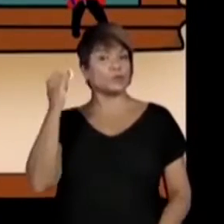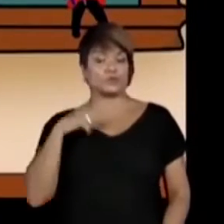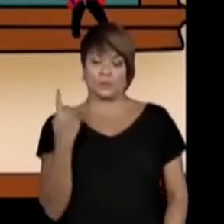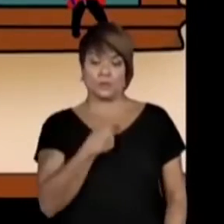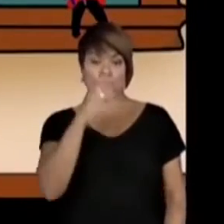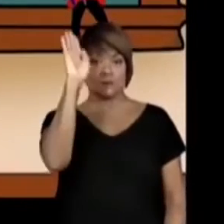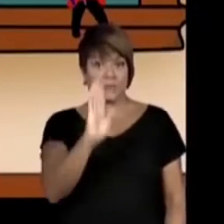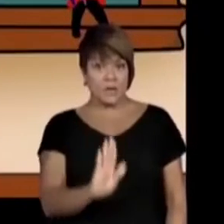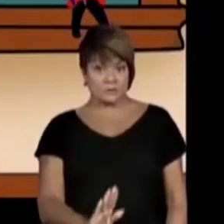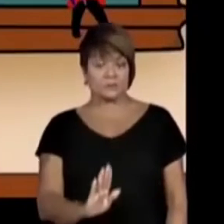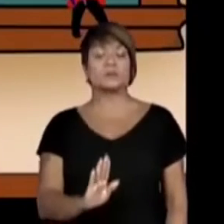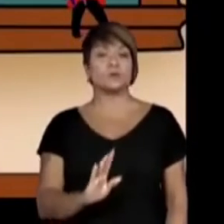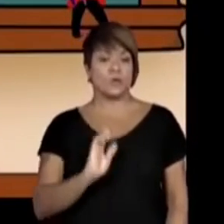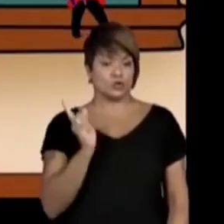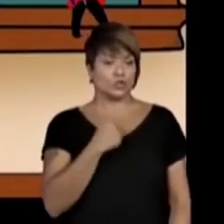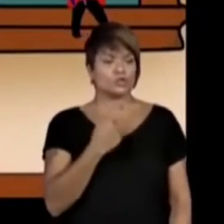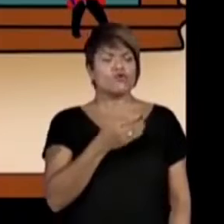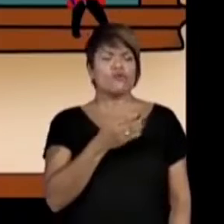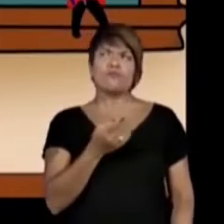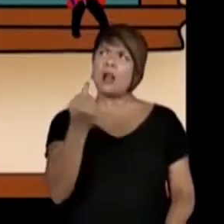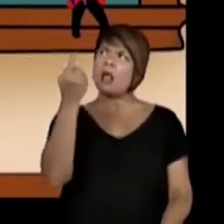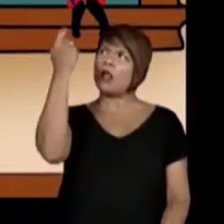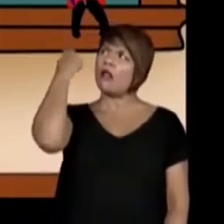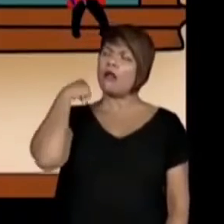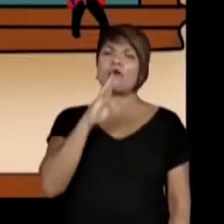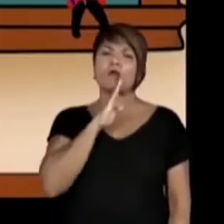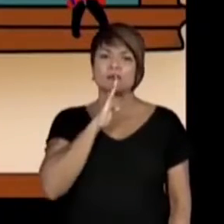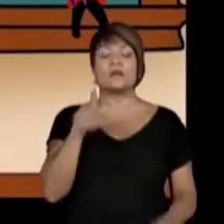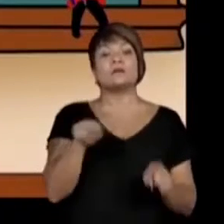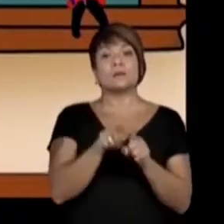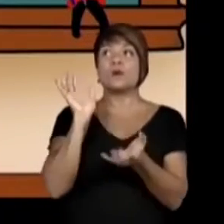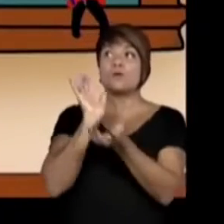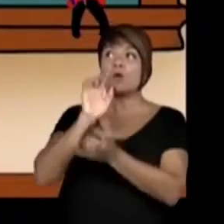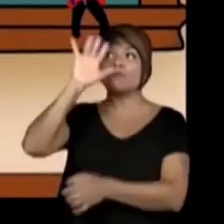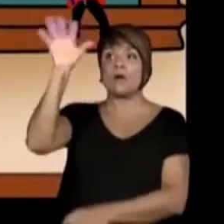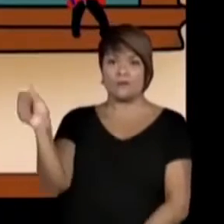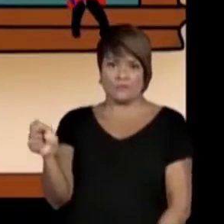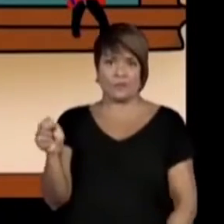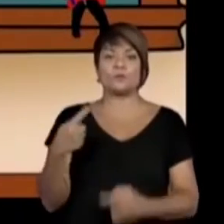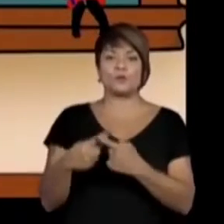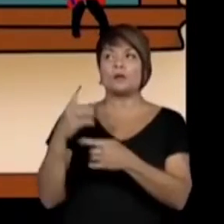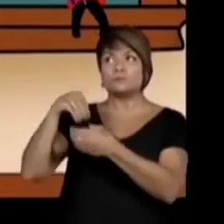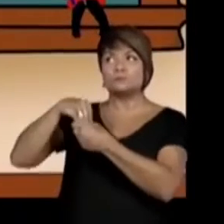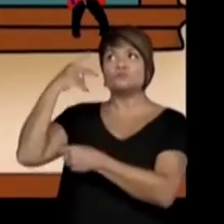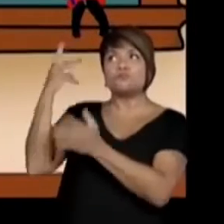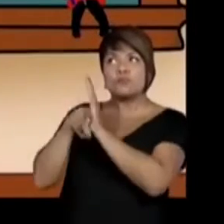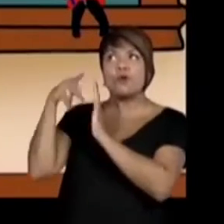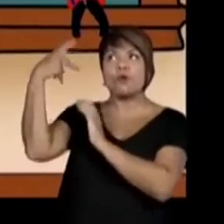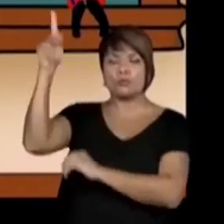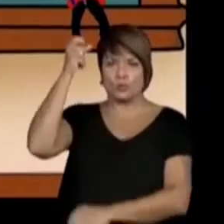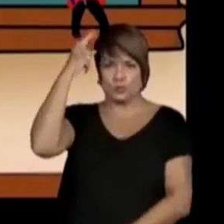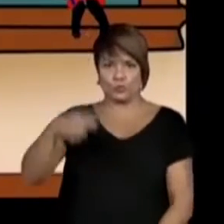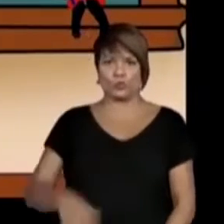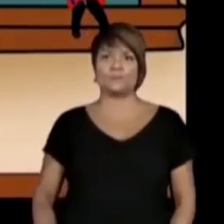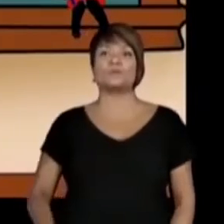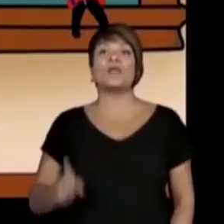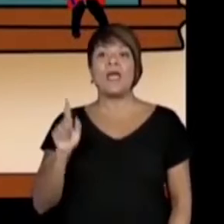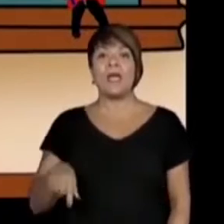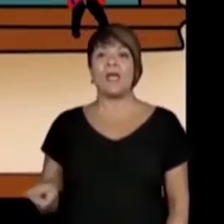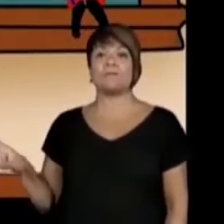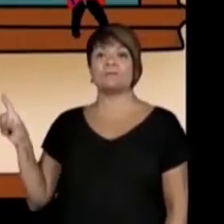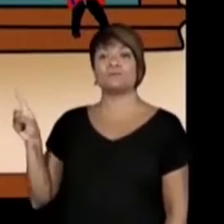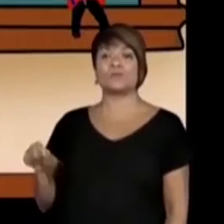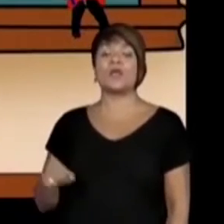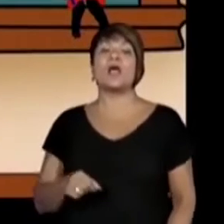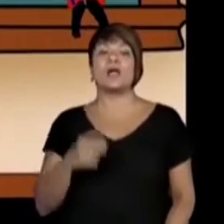conhecermos nossas origens, quanto para o povo africano, já que é totalmente parte de sua cultura. É a história da Abayomi,